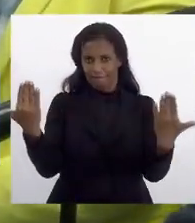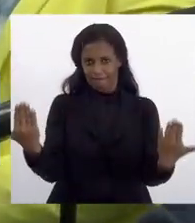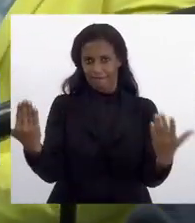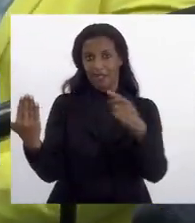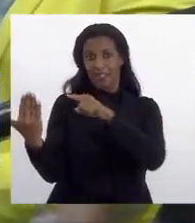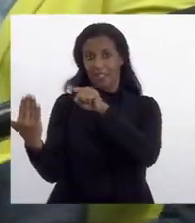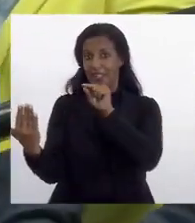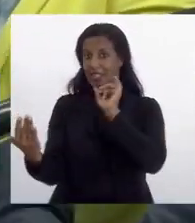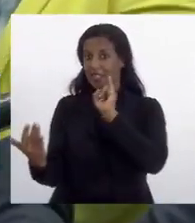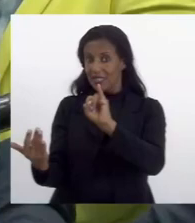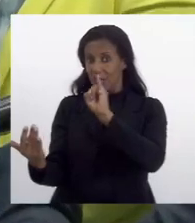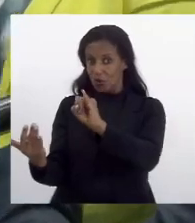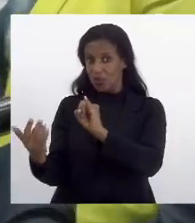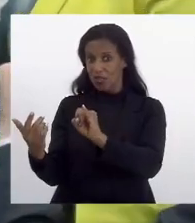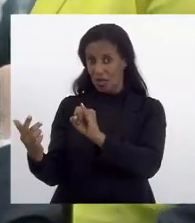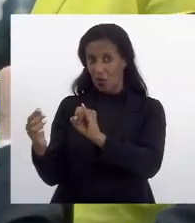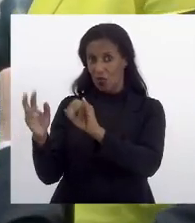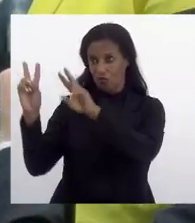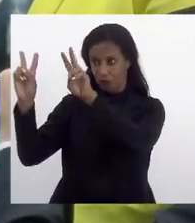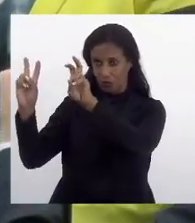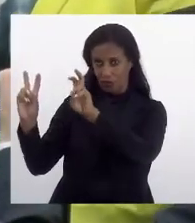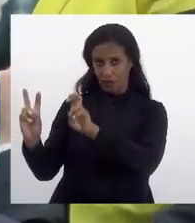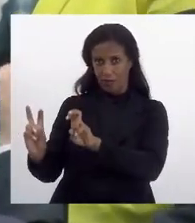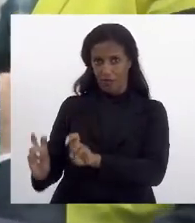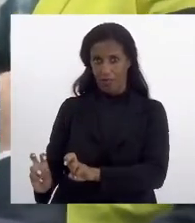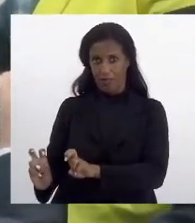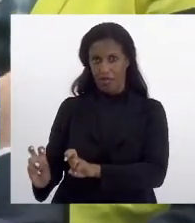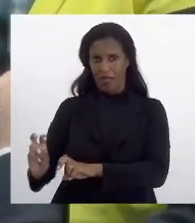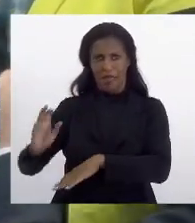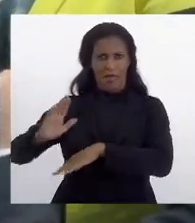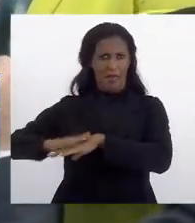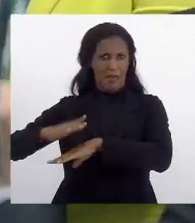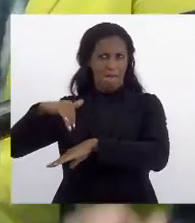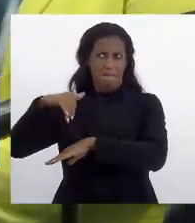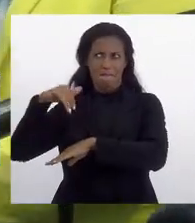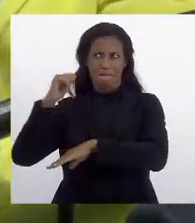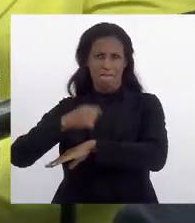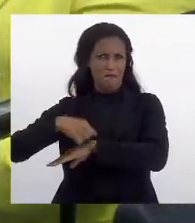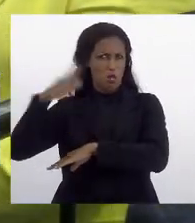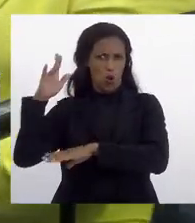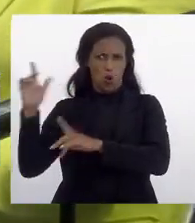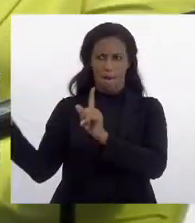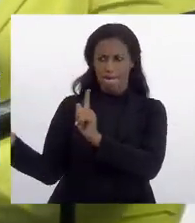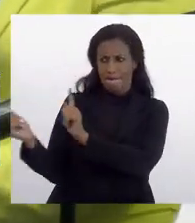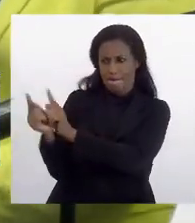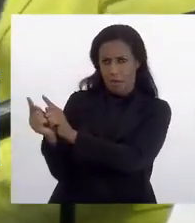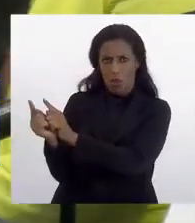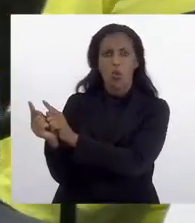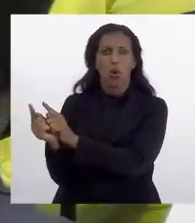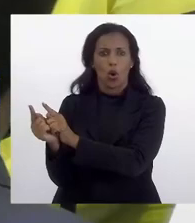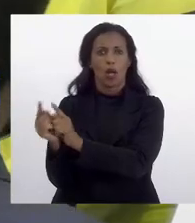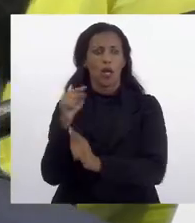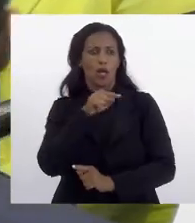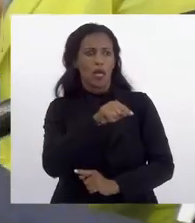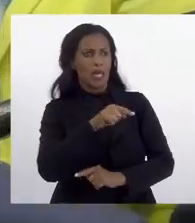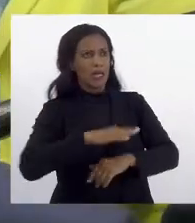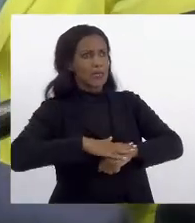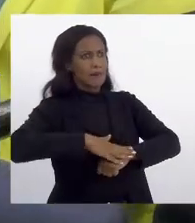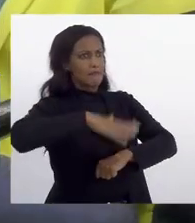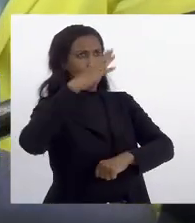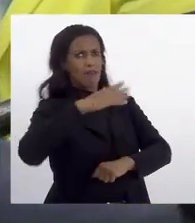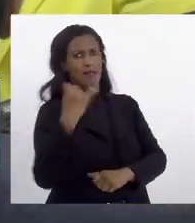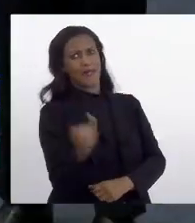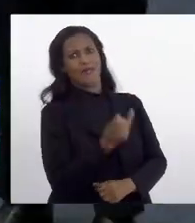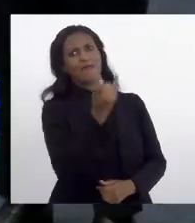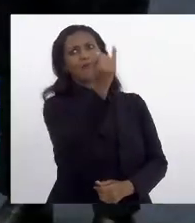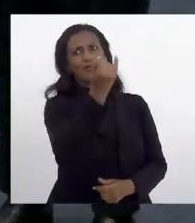pontual, usando o seu termo, é um milhão de vezes menor, esse é um milhão de vezes mais importante. Eu não tenho